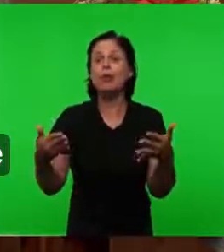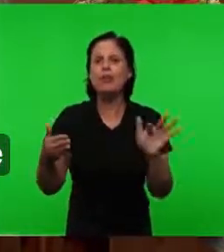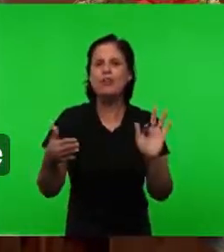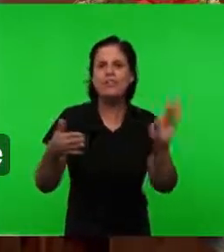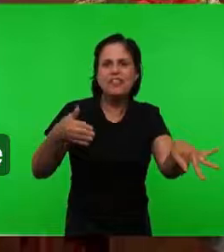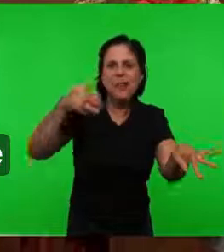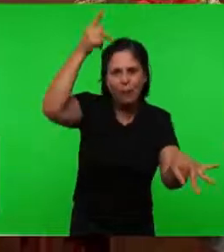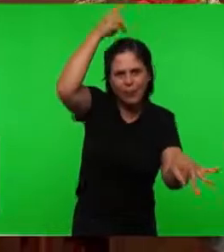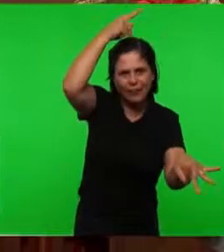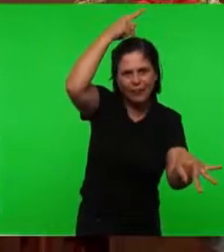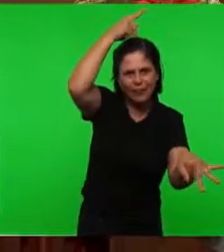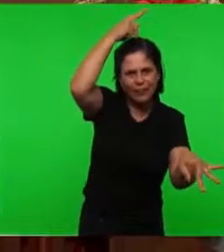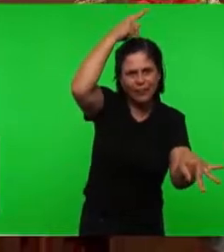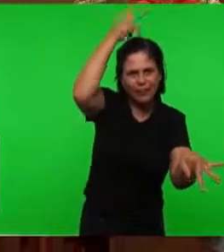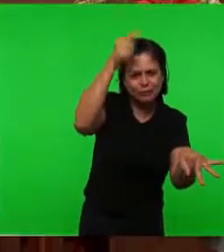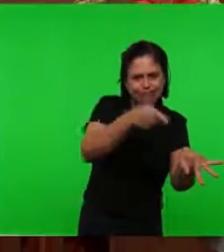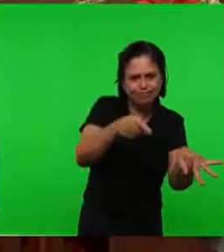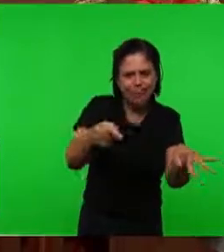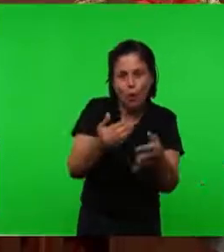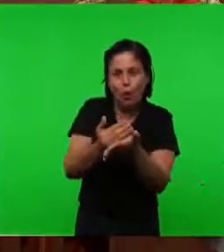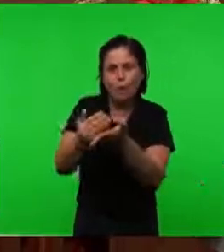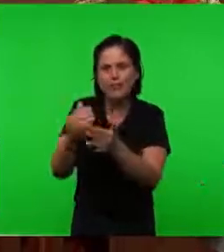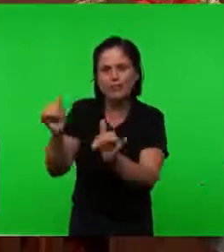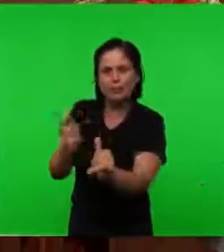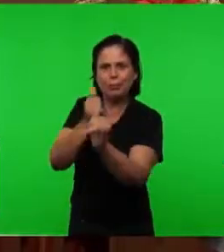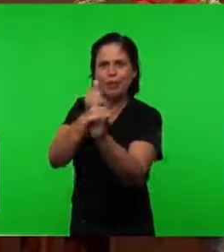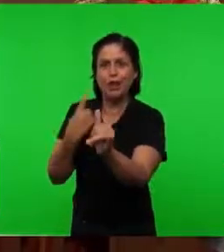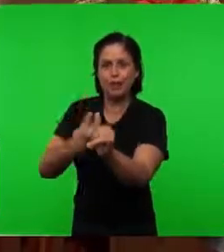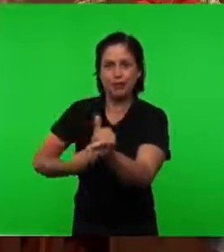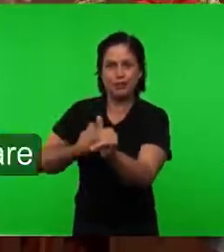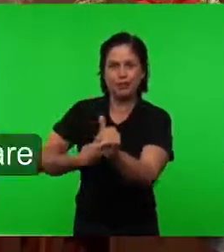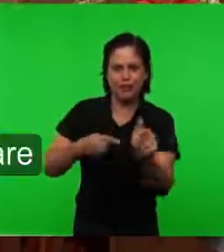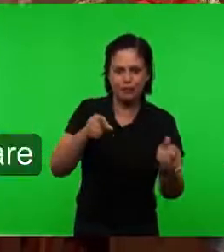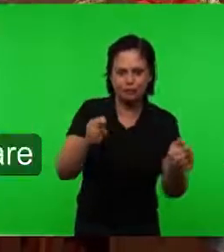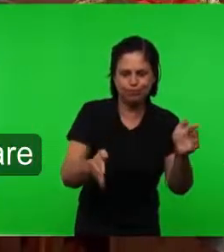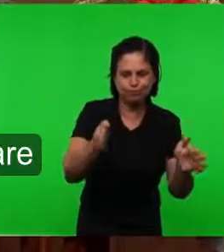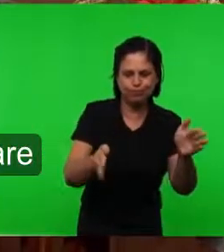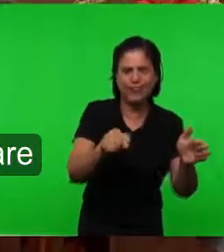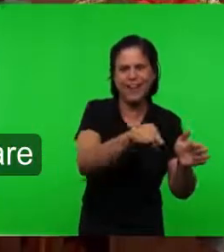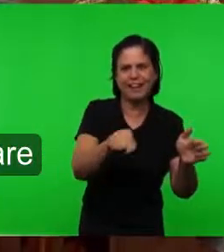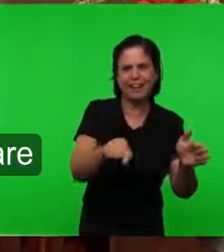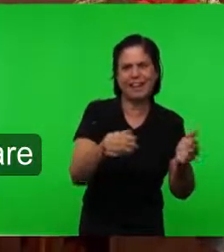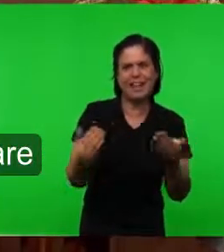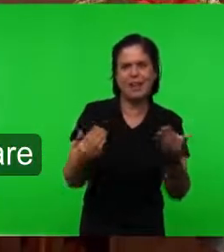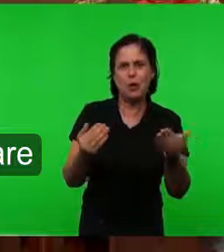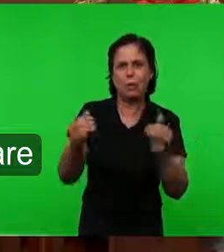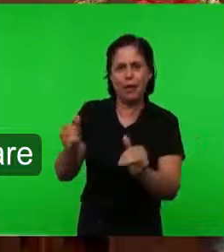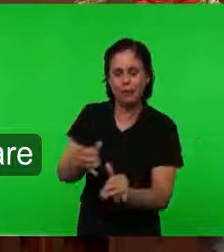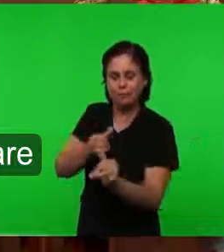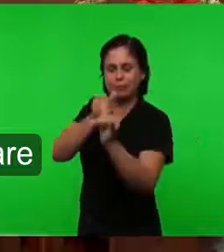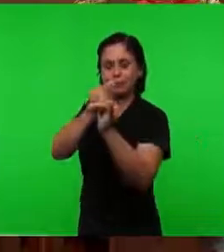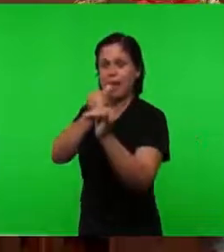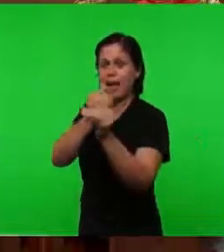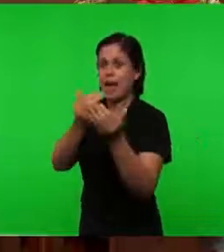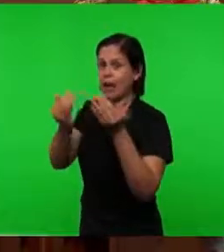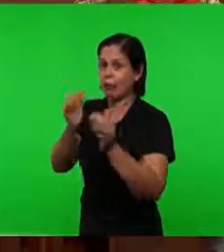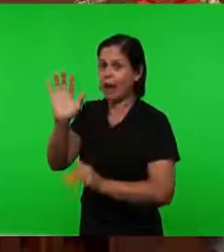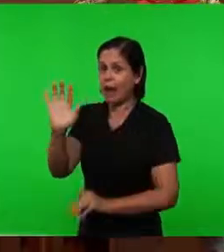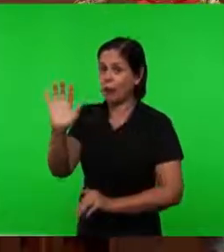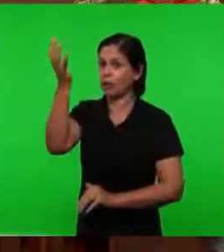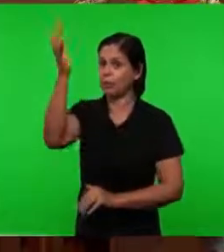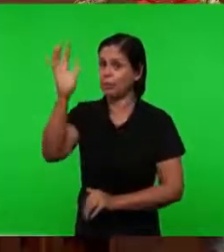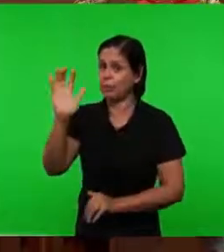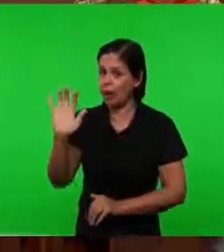do Pentecostes E o início E trombetas Aí estão As trombetas Que tocam Que são avisos Solenes Que estão